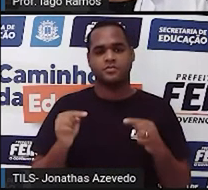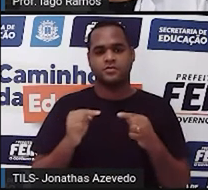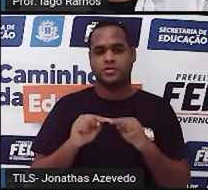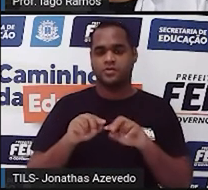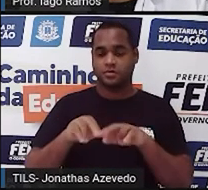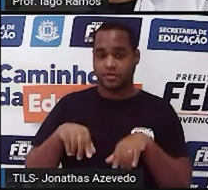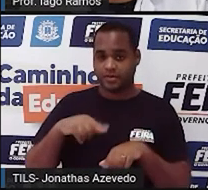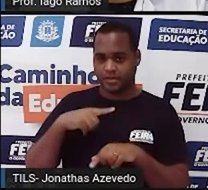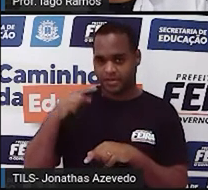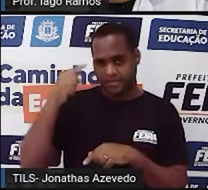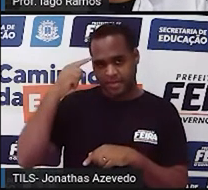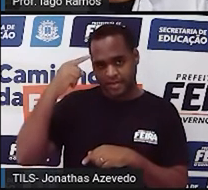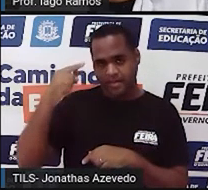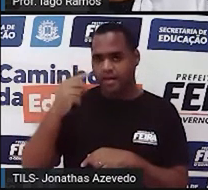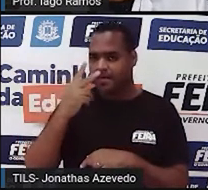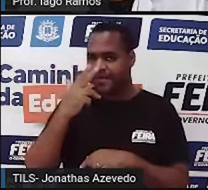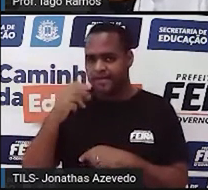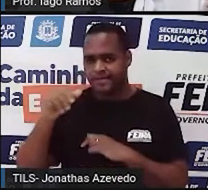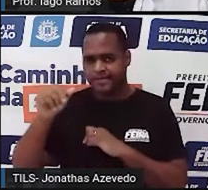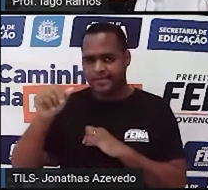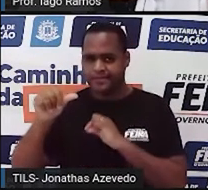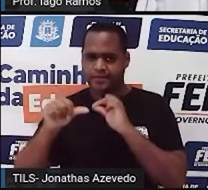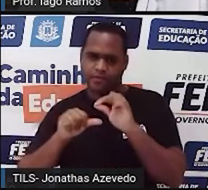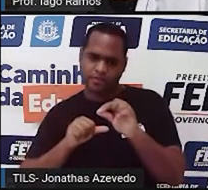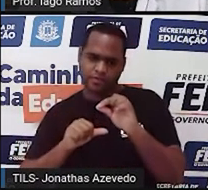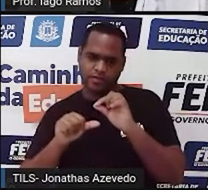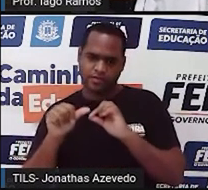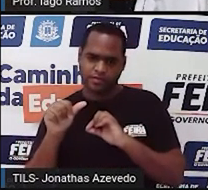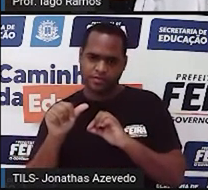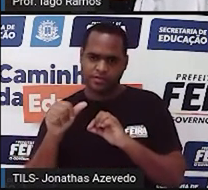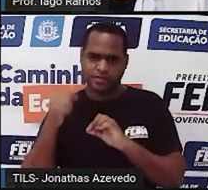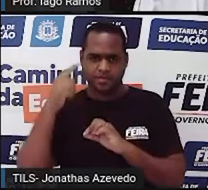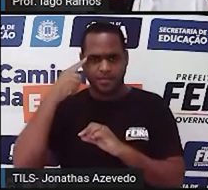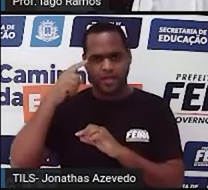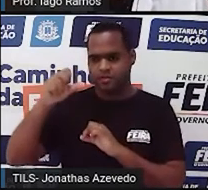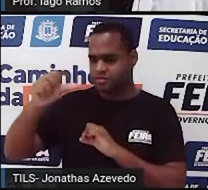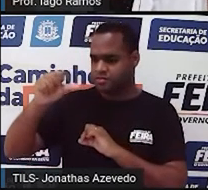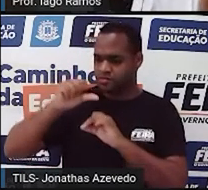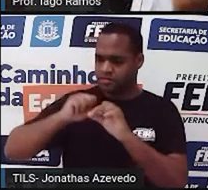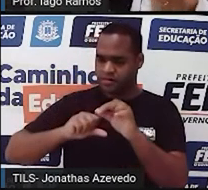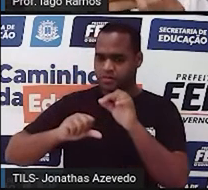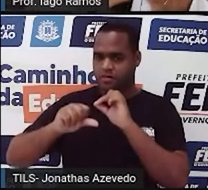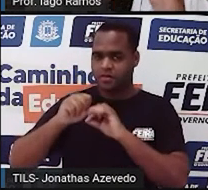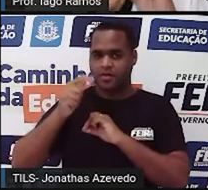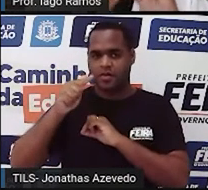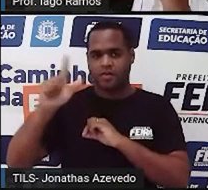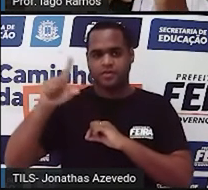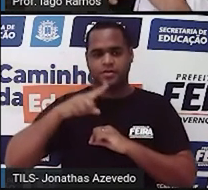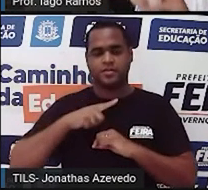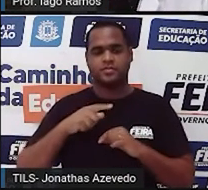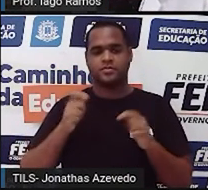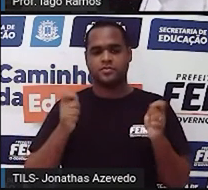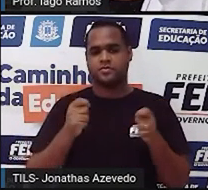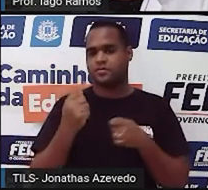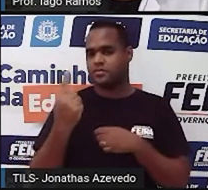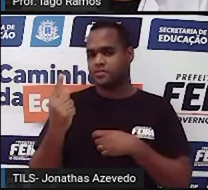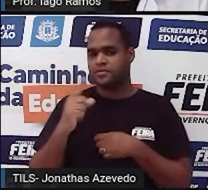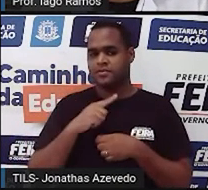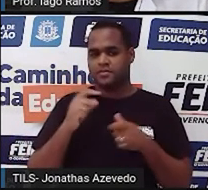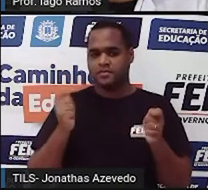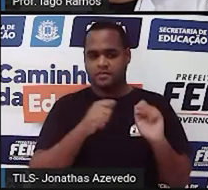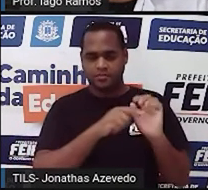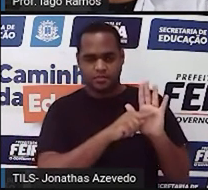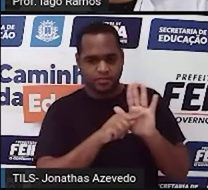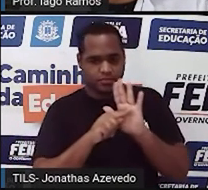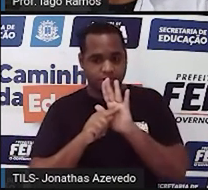inversas. Uma é a inversa da outra e uma ajuda a entender a outra. Olha